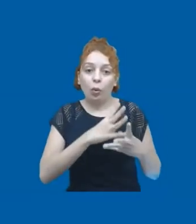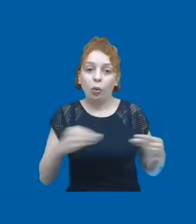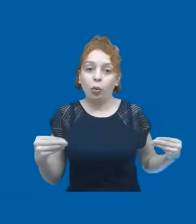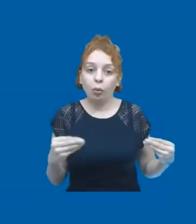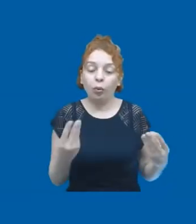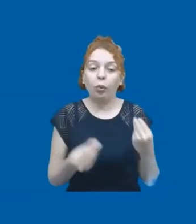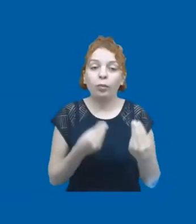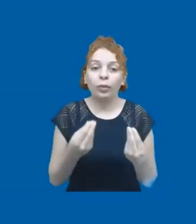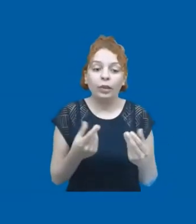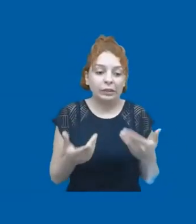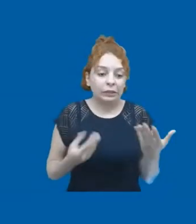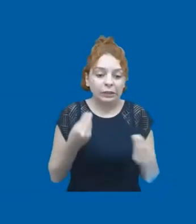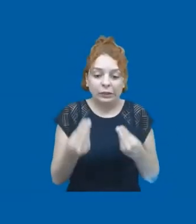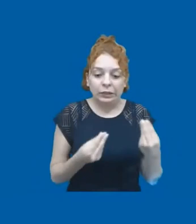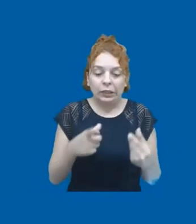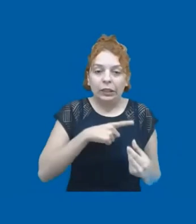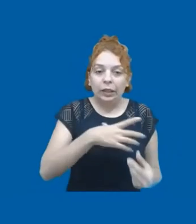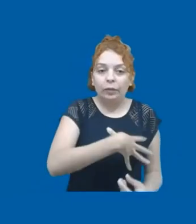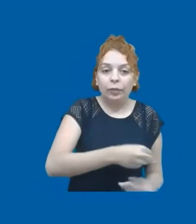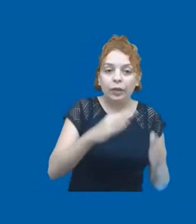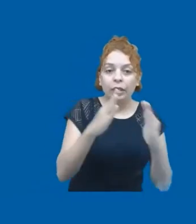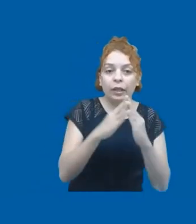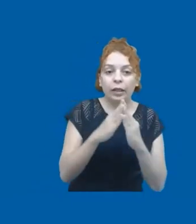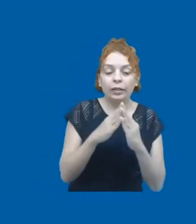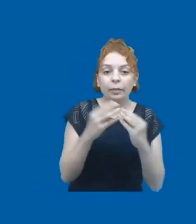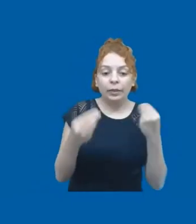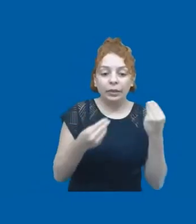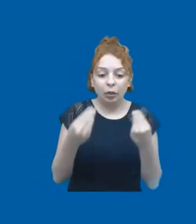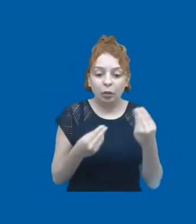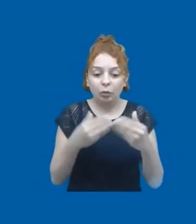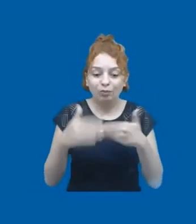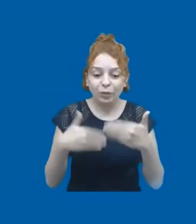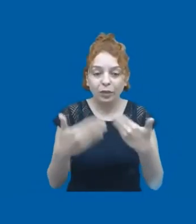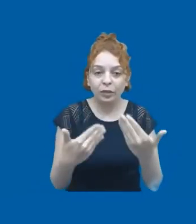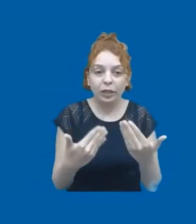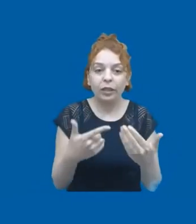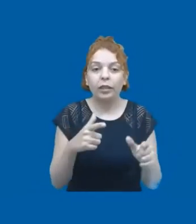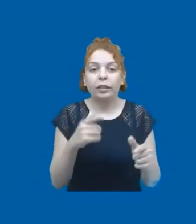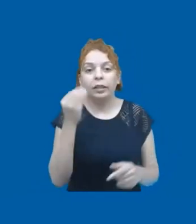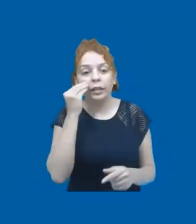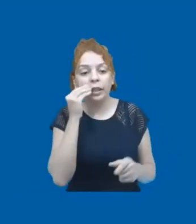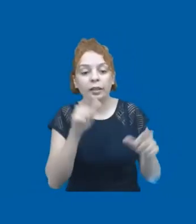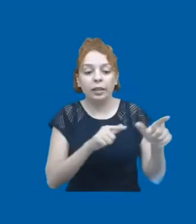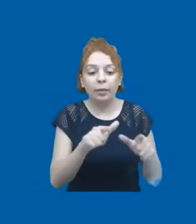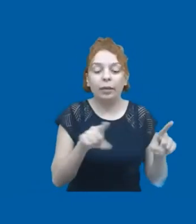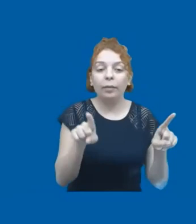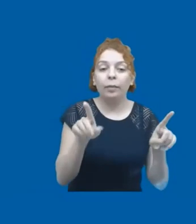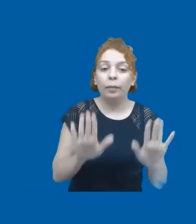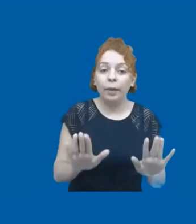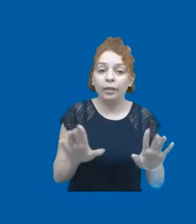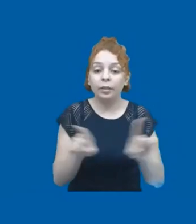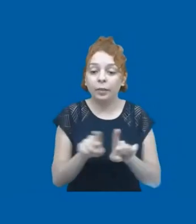lidar com uma situação que você também tem os seus filhos em casa, e tem que conviver com essa jornada dupla, de tentar trabalhar, mas também de tentar